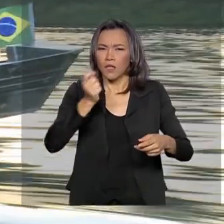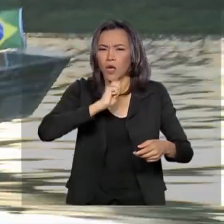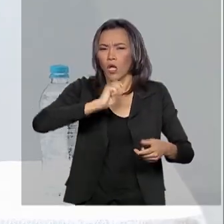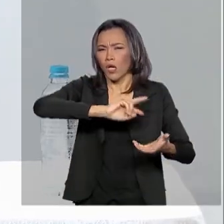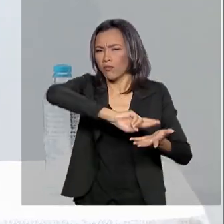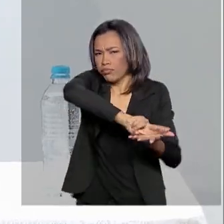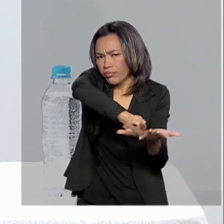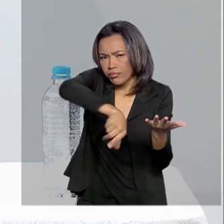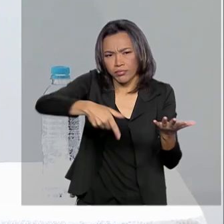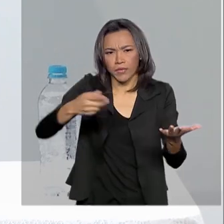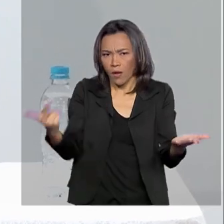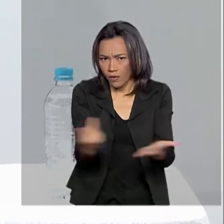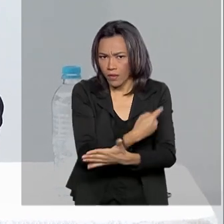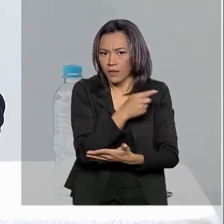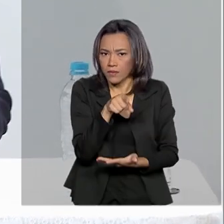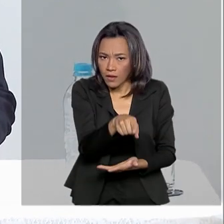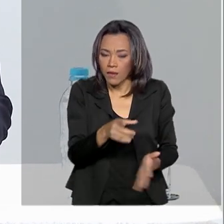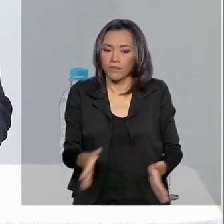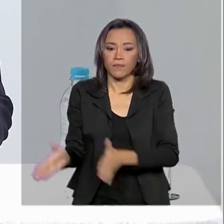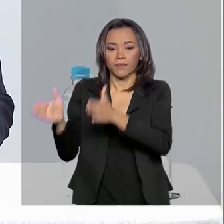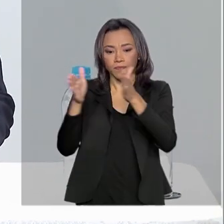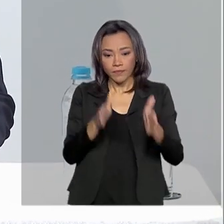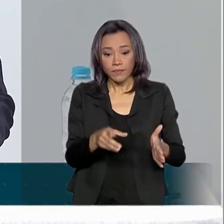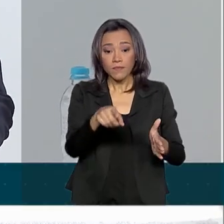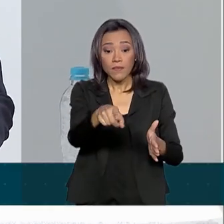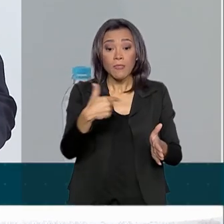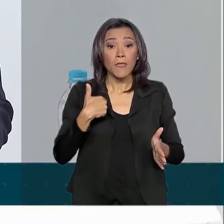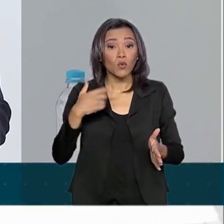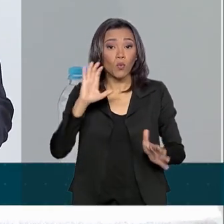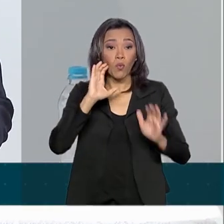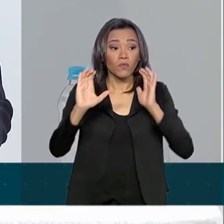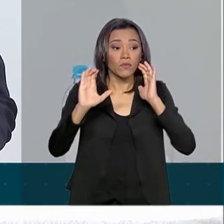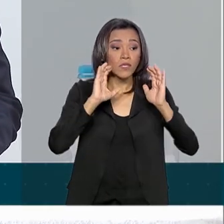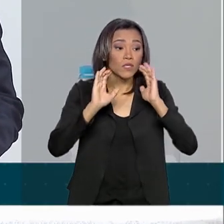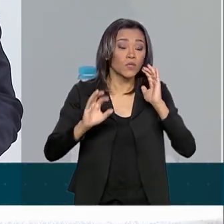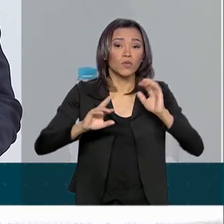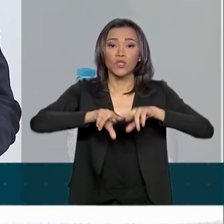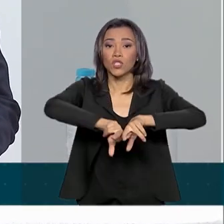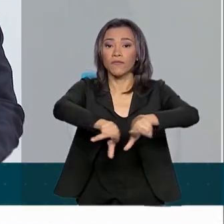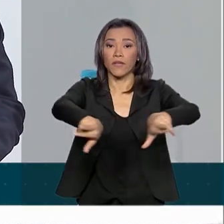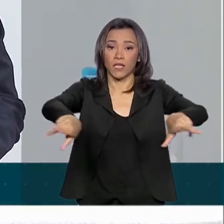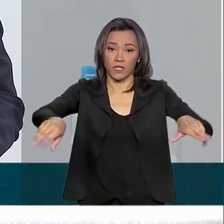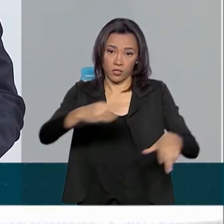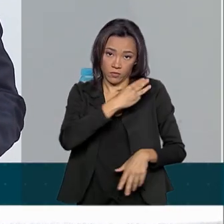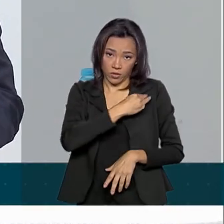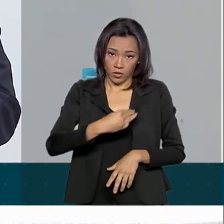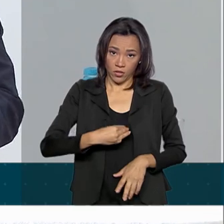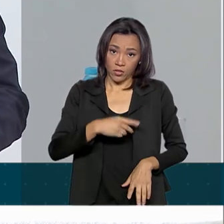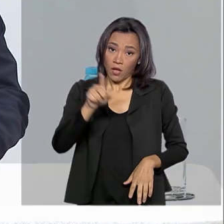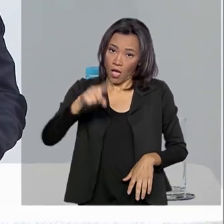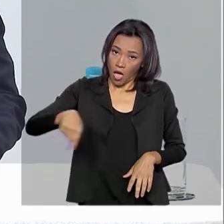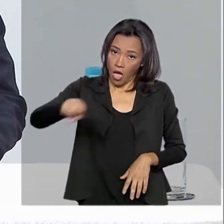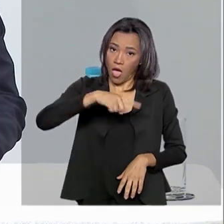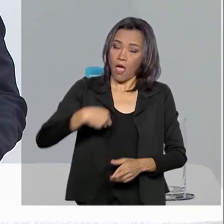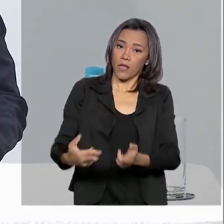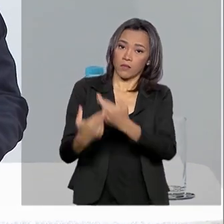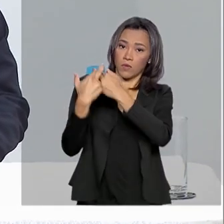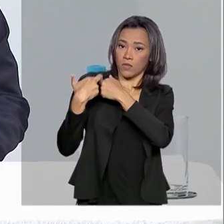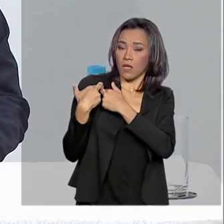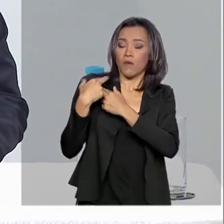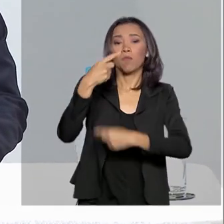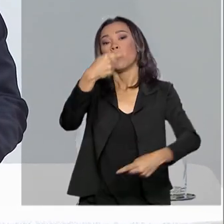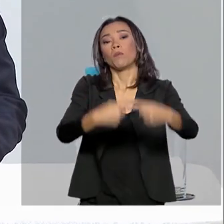Eu estou ouvindo os diferentes ministros, que são responsáveis por aquelas políticas